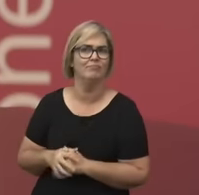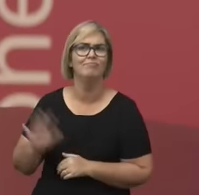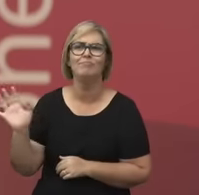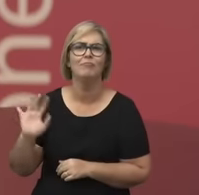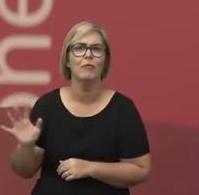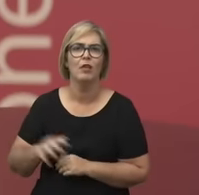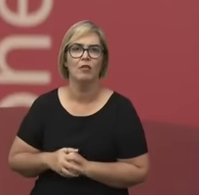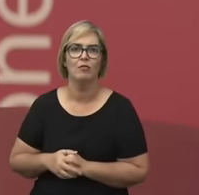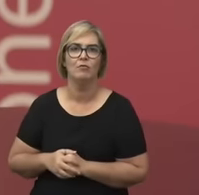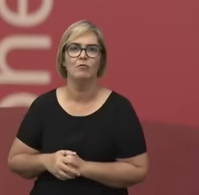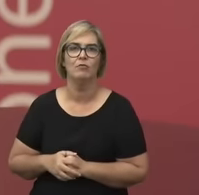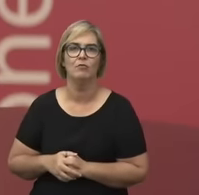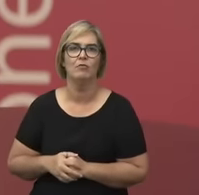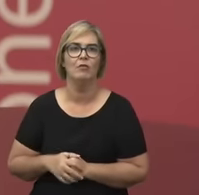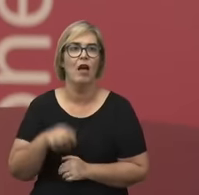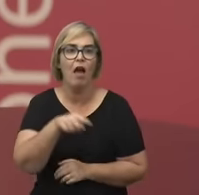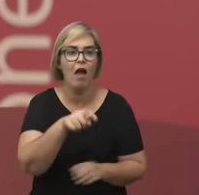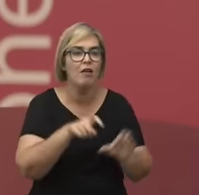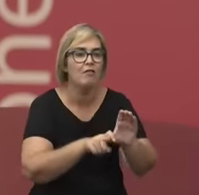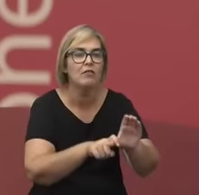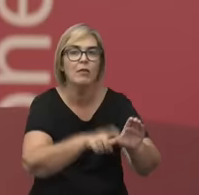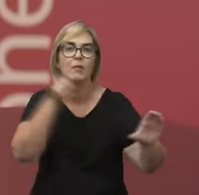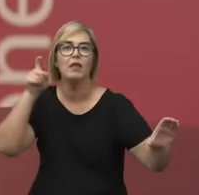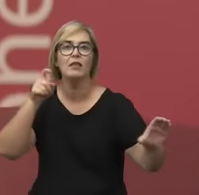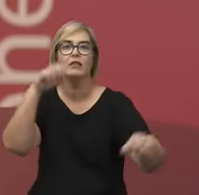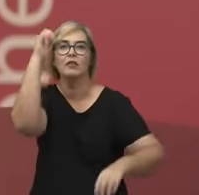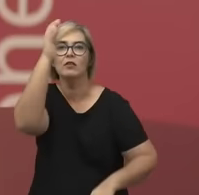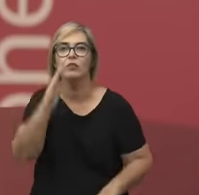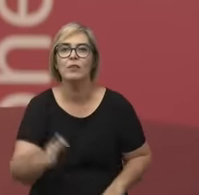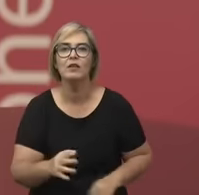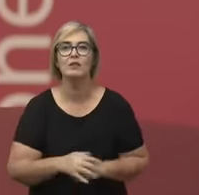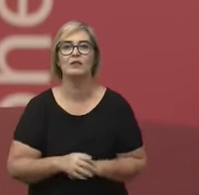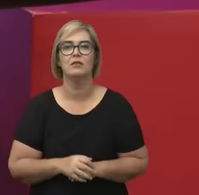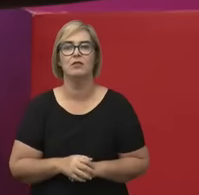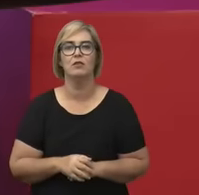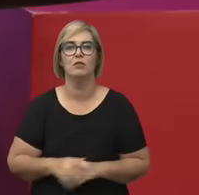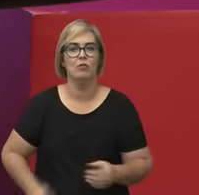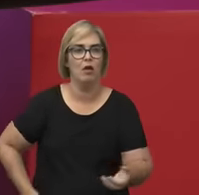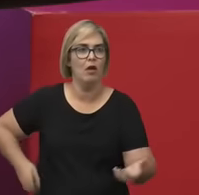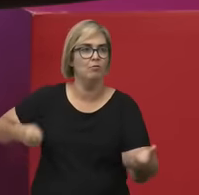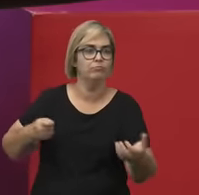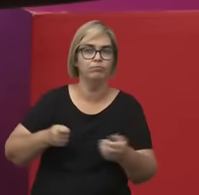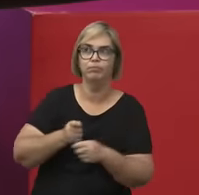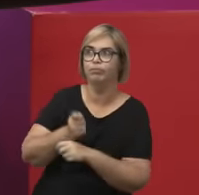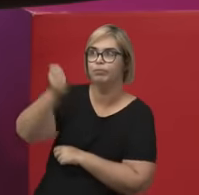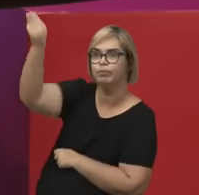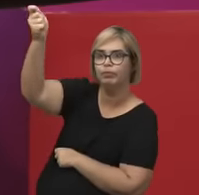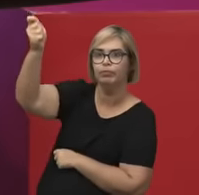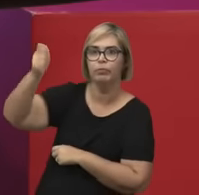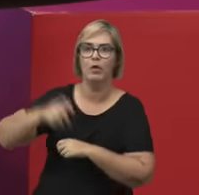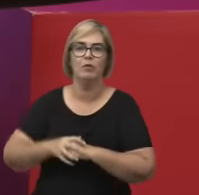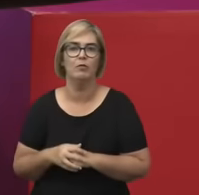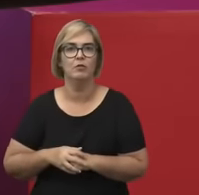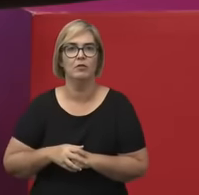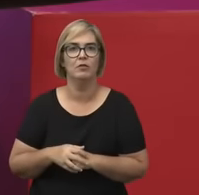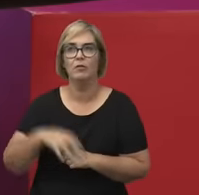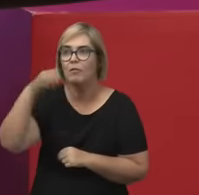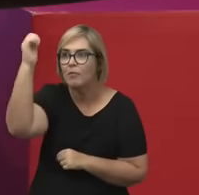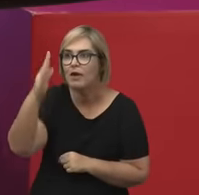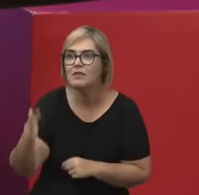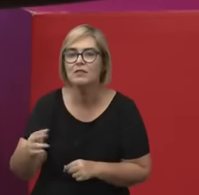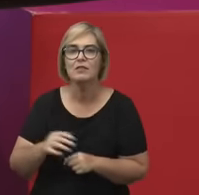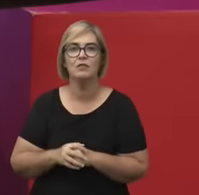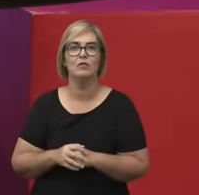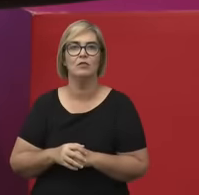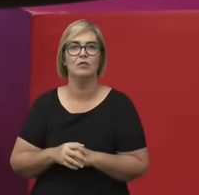a independência do Brasil, a nossa proclamação da República, a colonização, como parte desse momento de formação